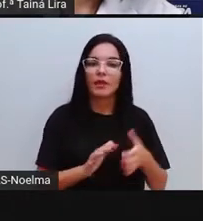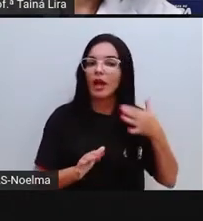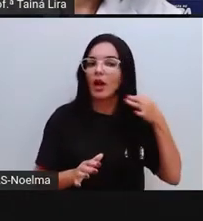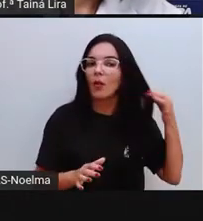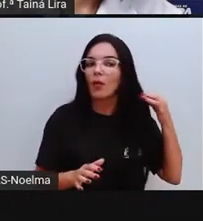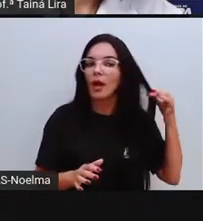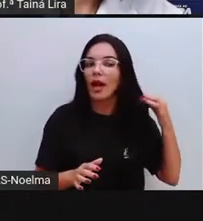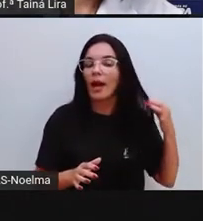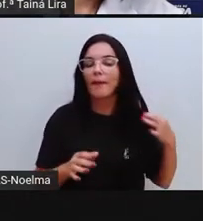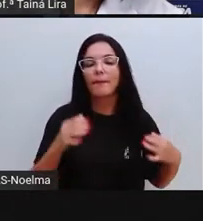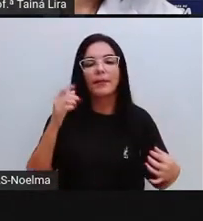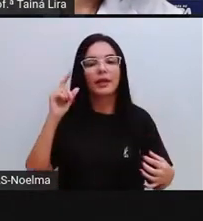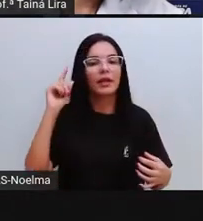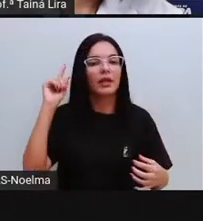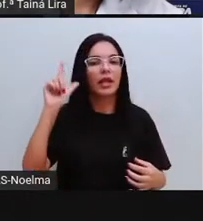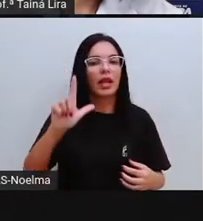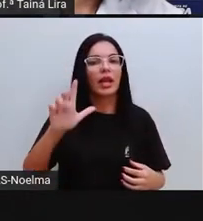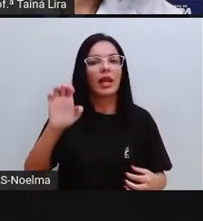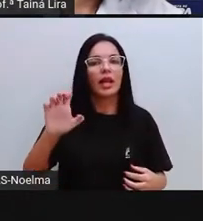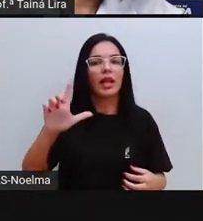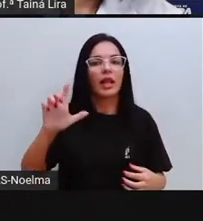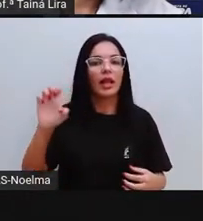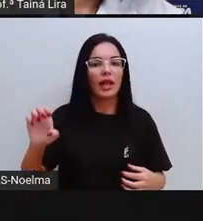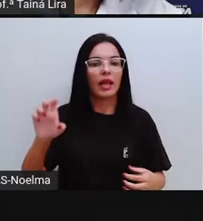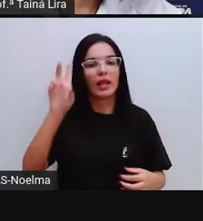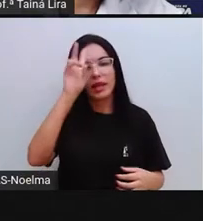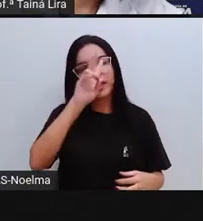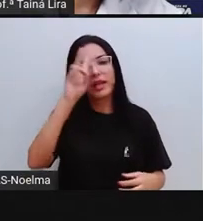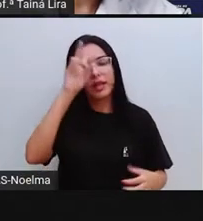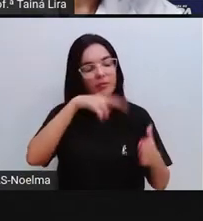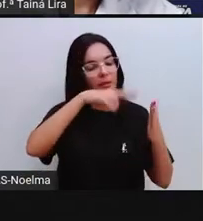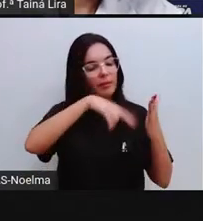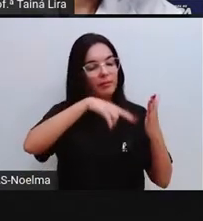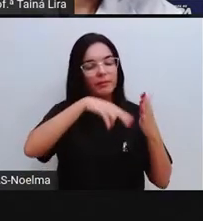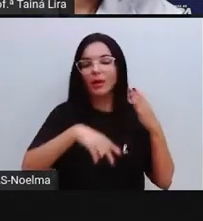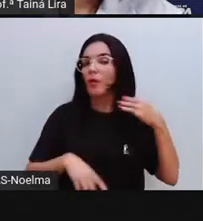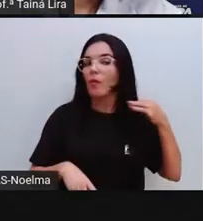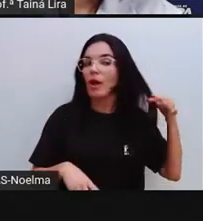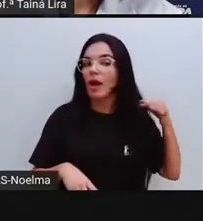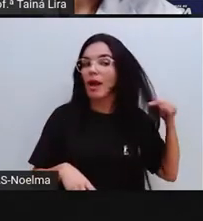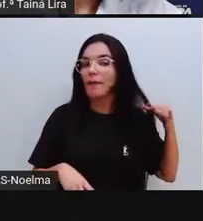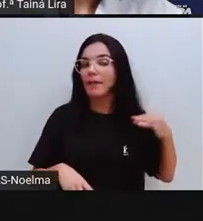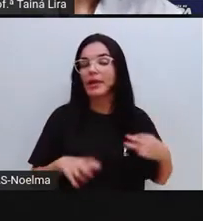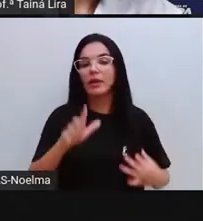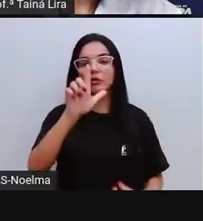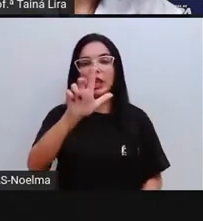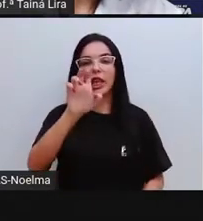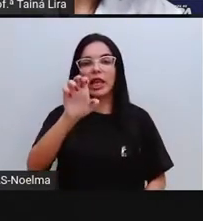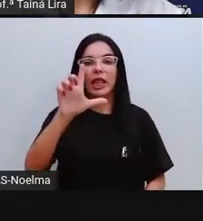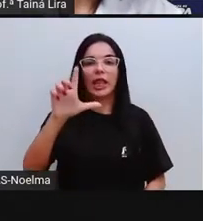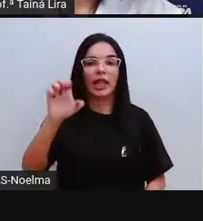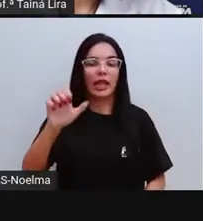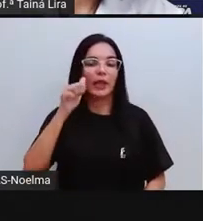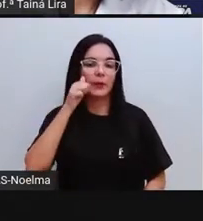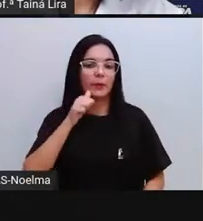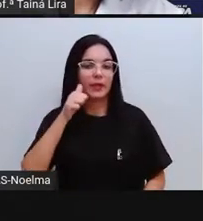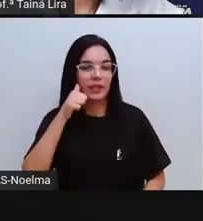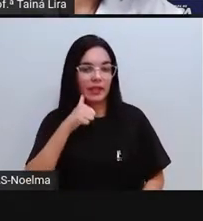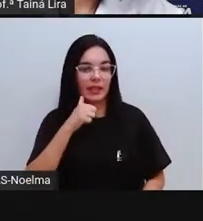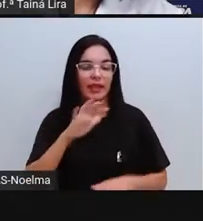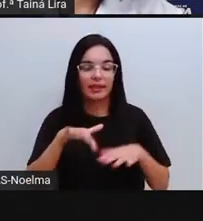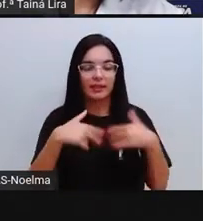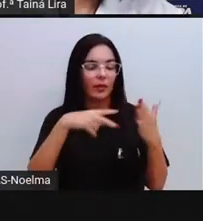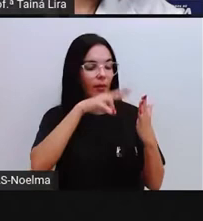de Lelê. O segundo ano, lembra que nós fizemos a leitura do livro O Cabelo de Lelê, né? E aí, no